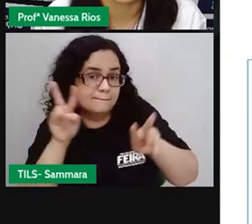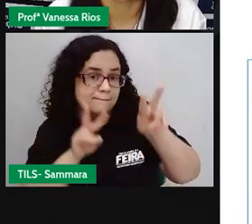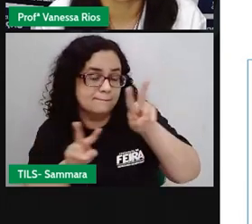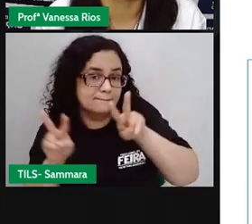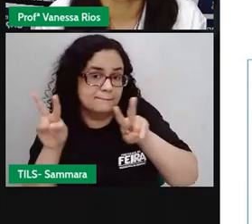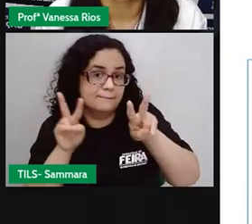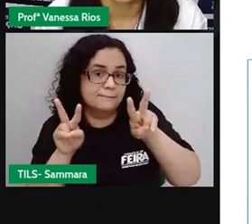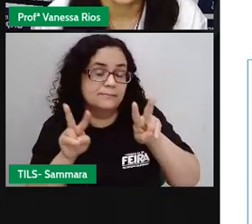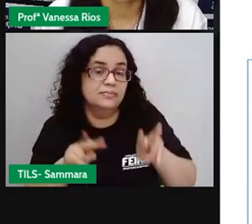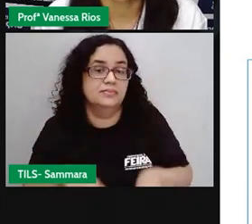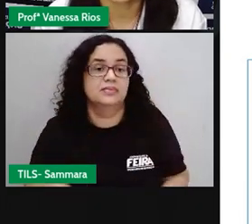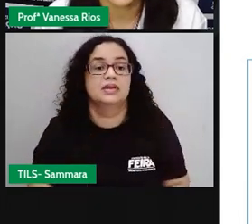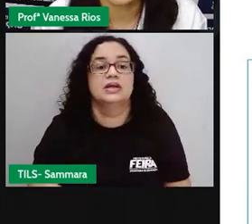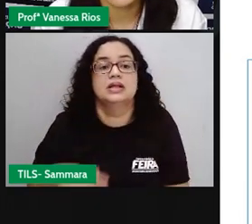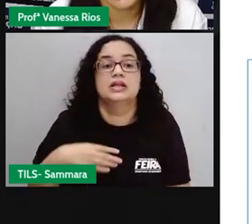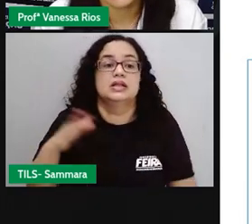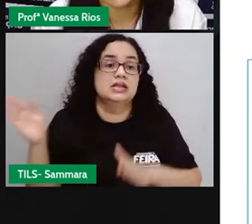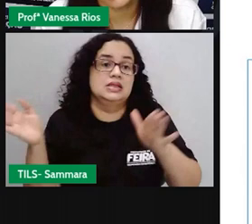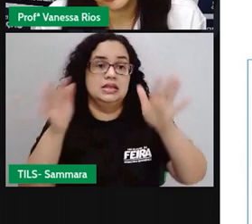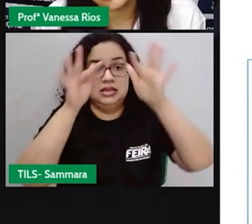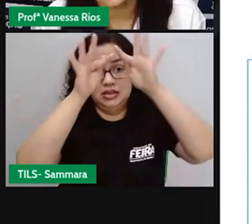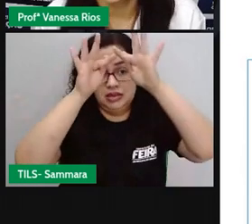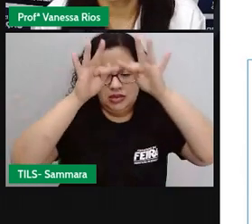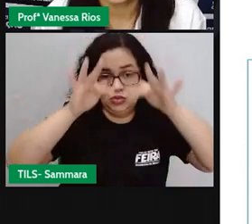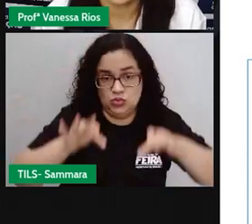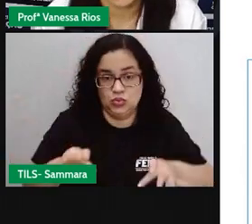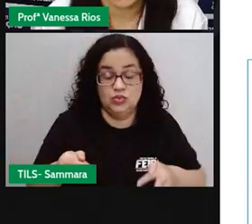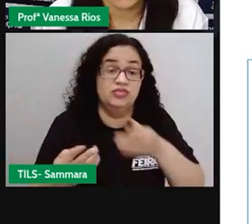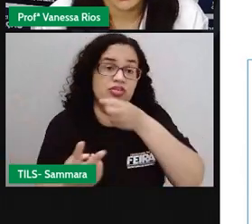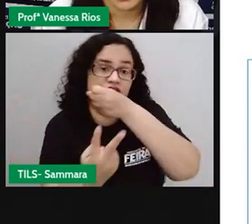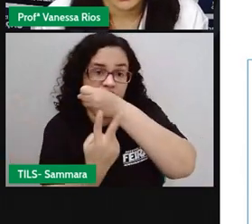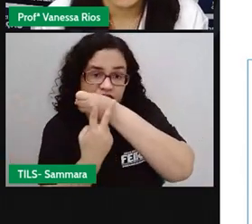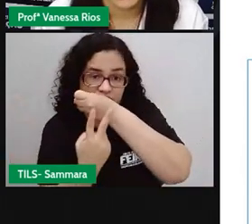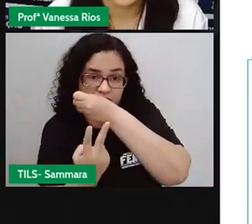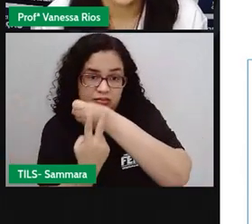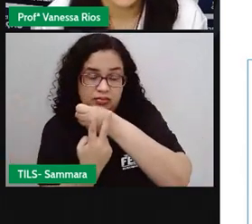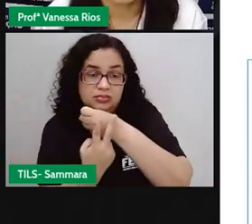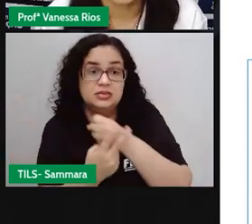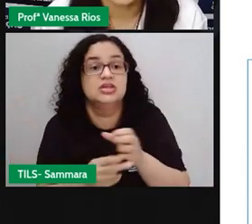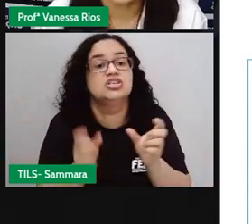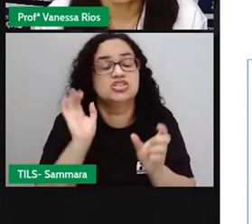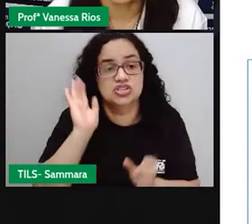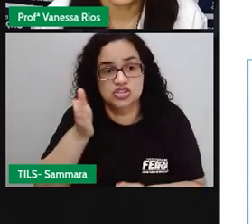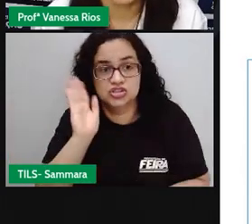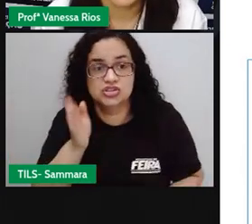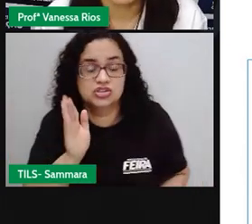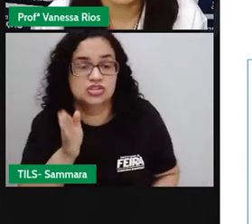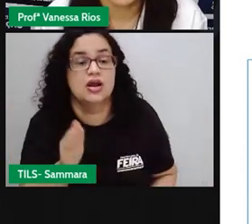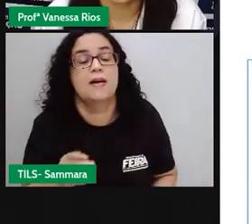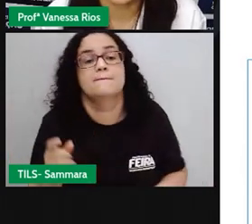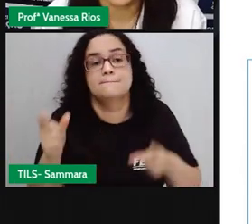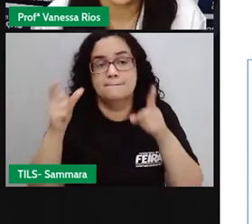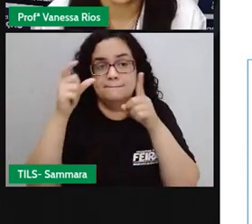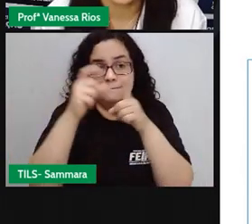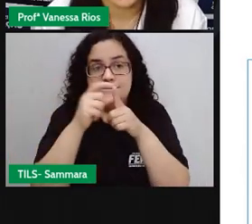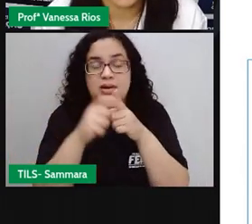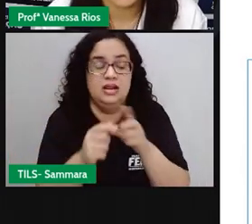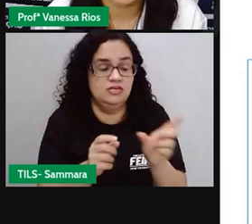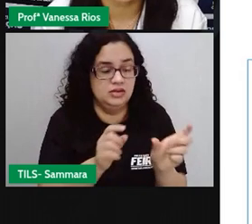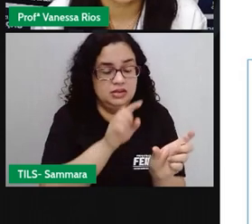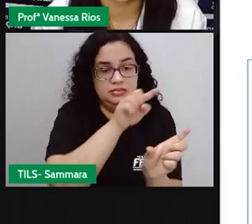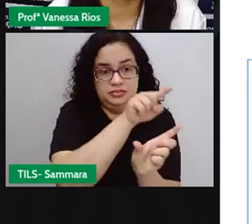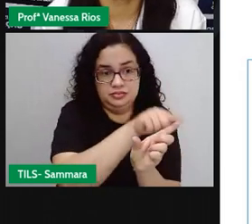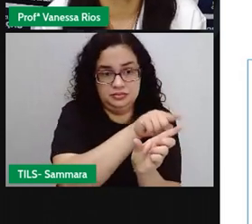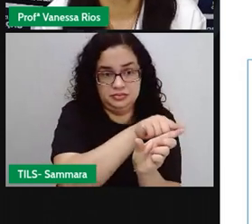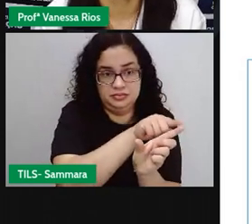principalmente as terminações dos verbos. Que a gente já viu aí que a palavra tem um radical